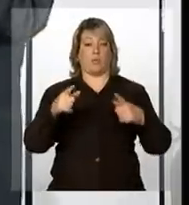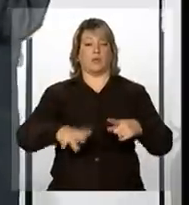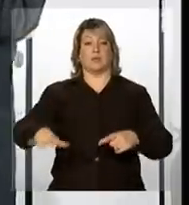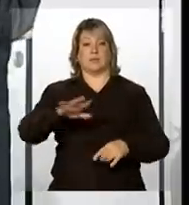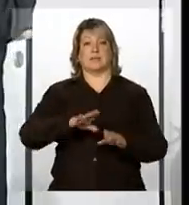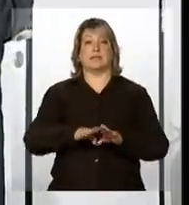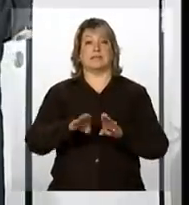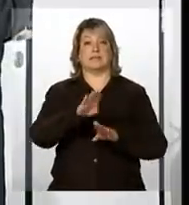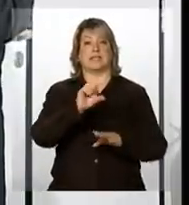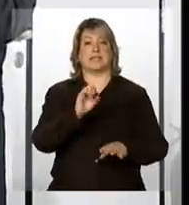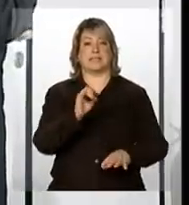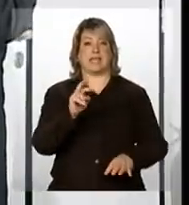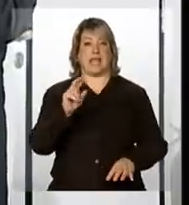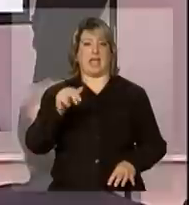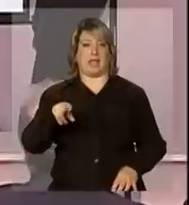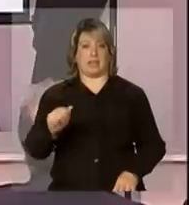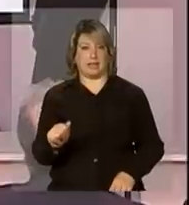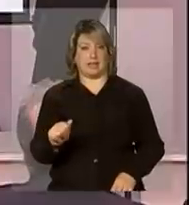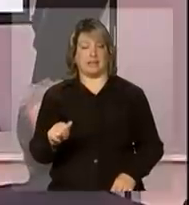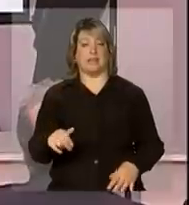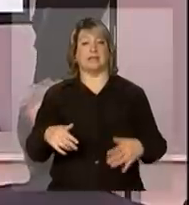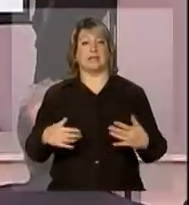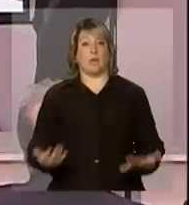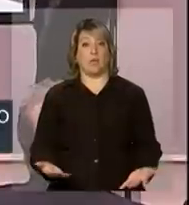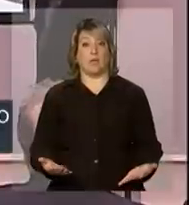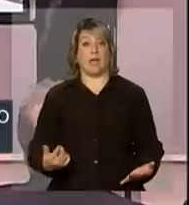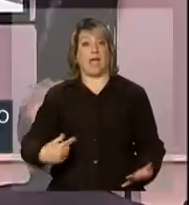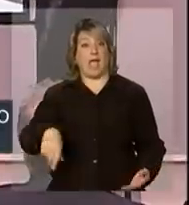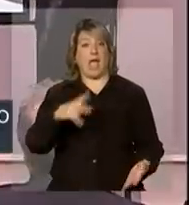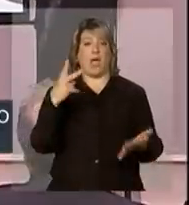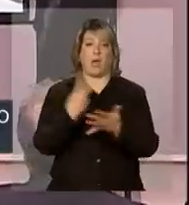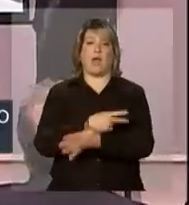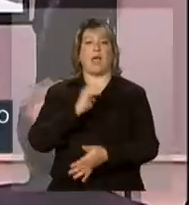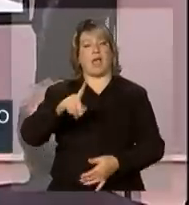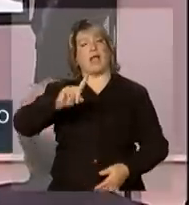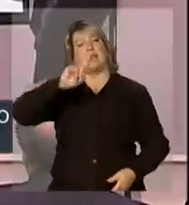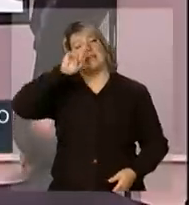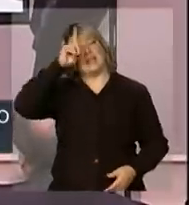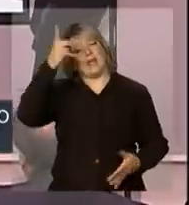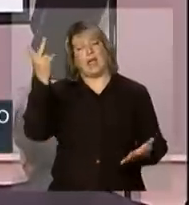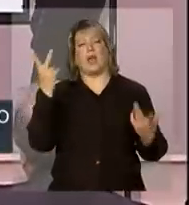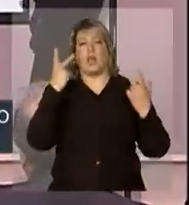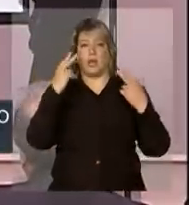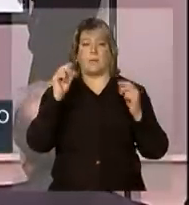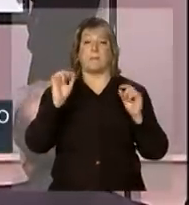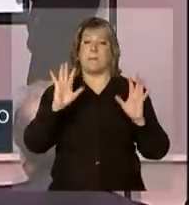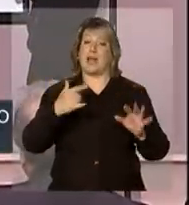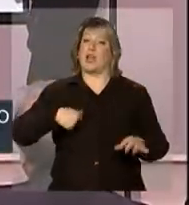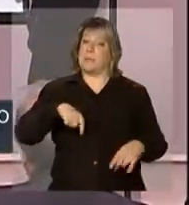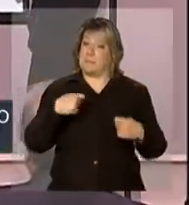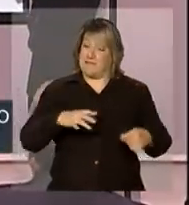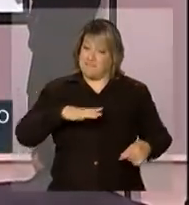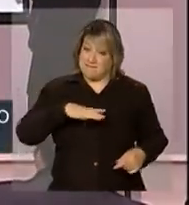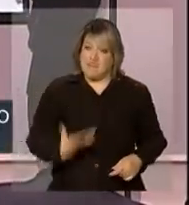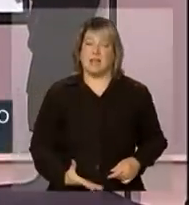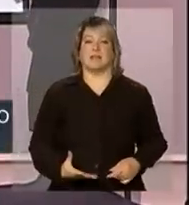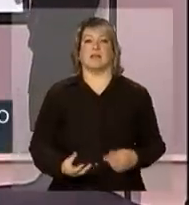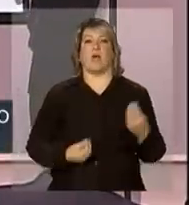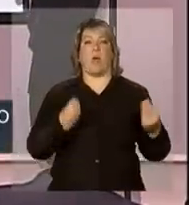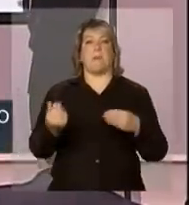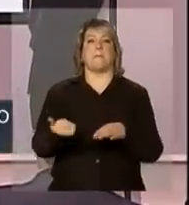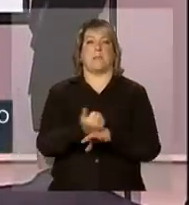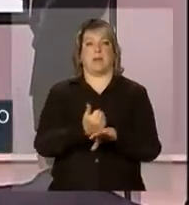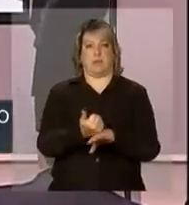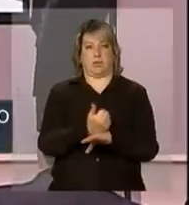Então, essas ocorrências das ameaças, elas são naturais. E a gente tem que saber enfrentá-las da melhor maneira.